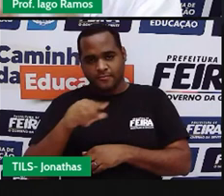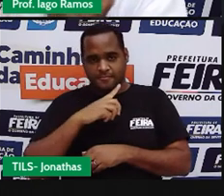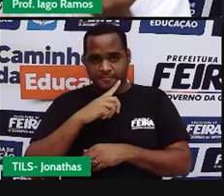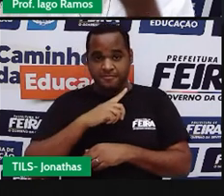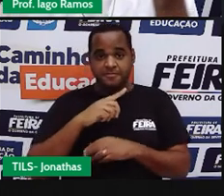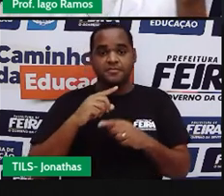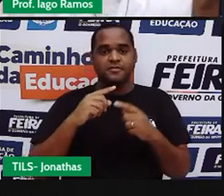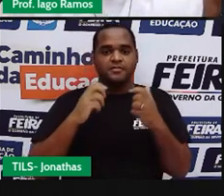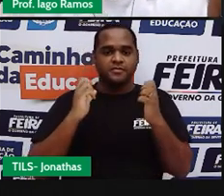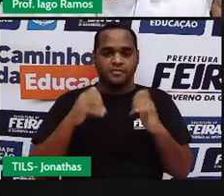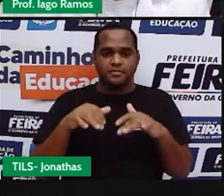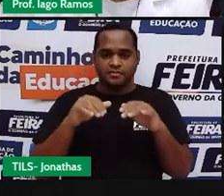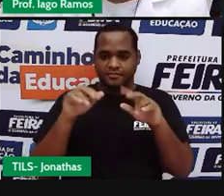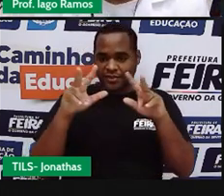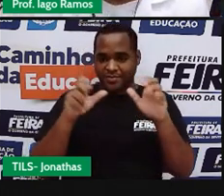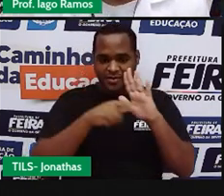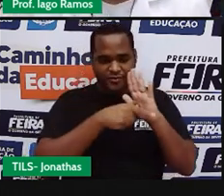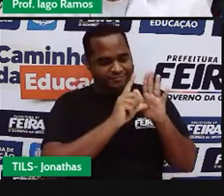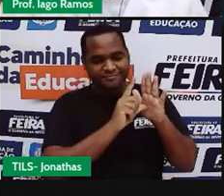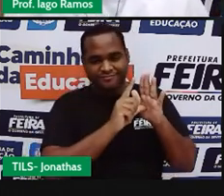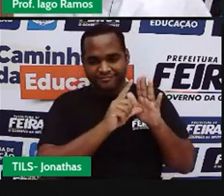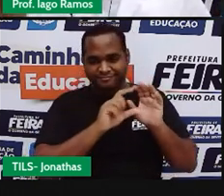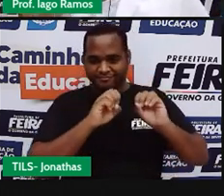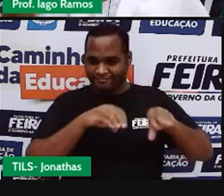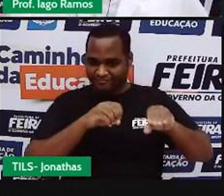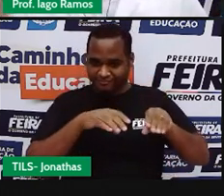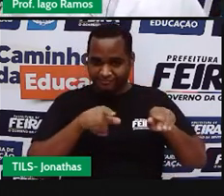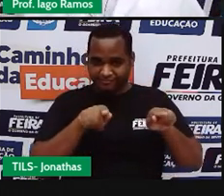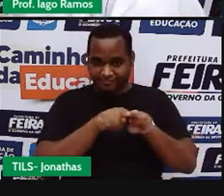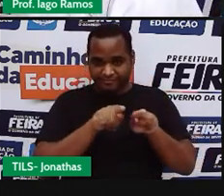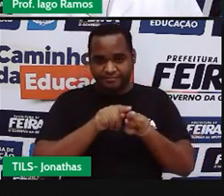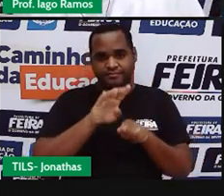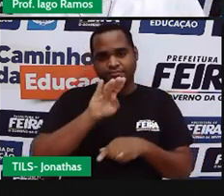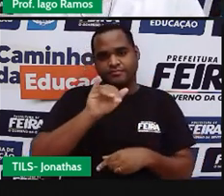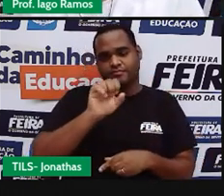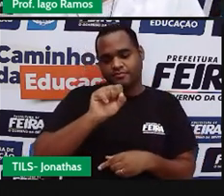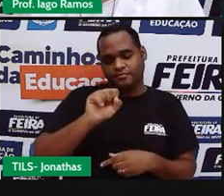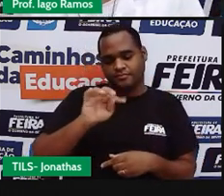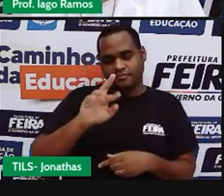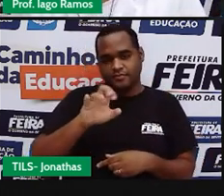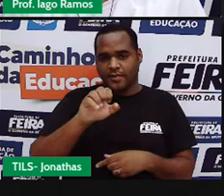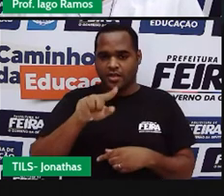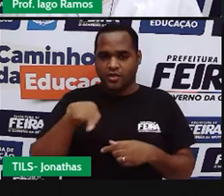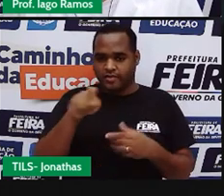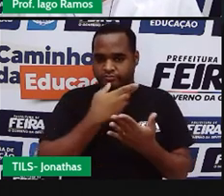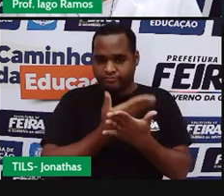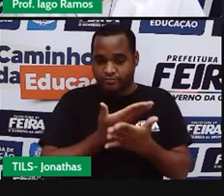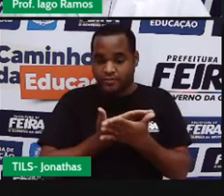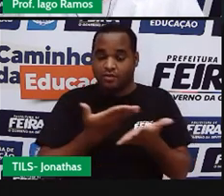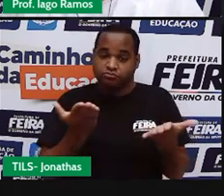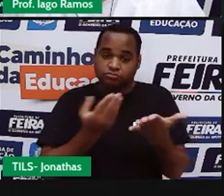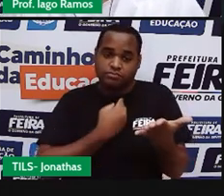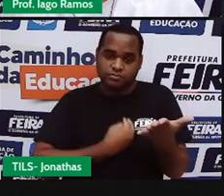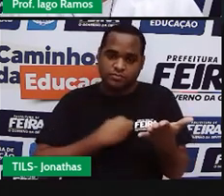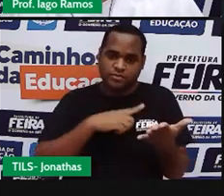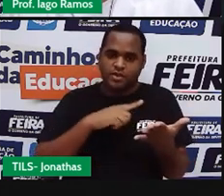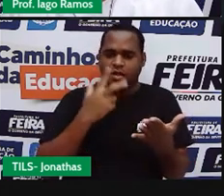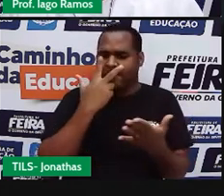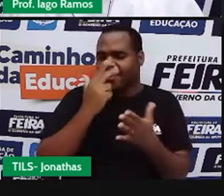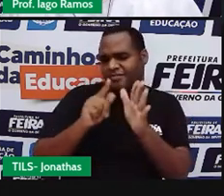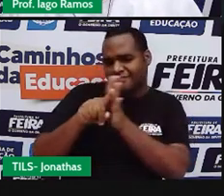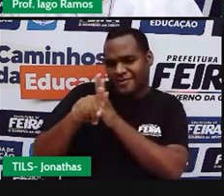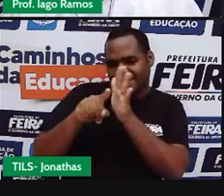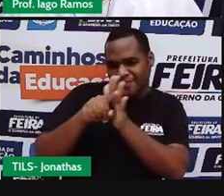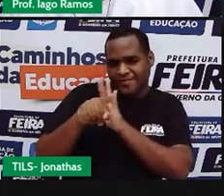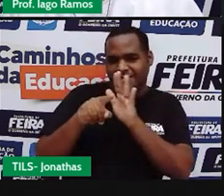um tema anterior a essa aula e a bissetriz que o que a gente tá estudando agora, né? É um quiz